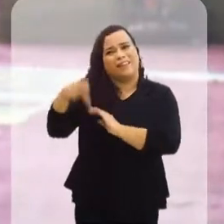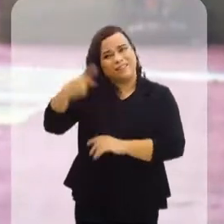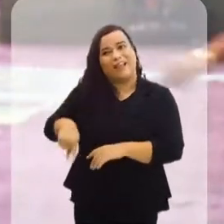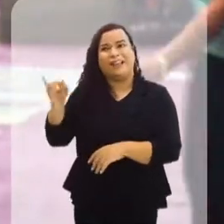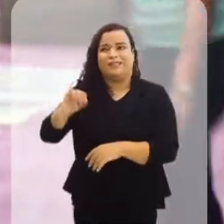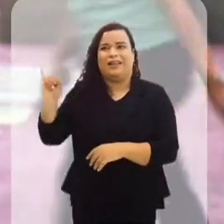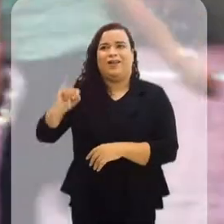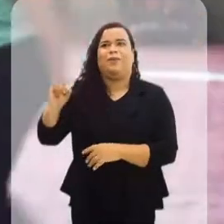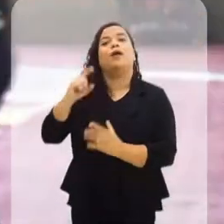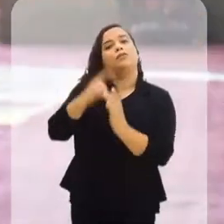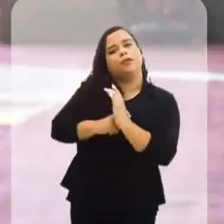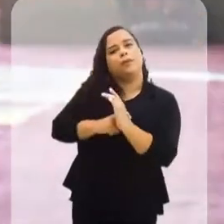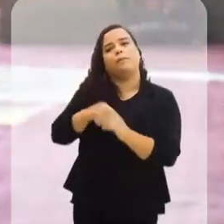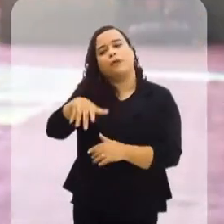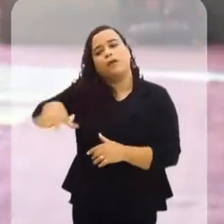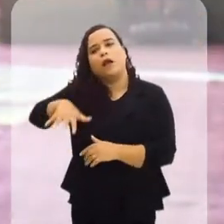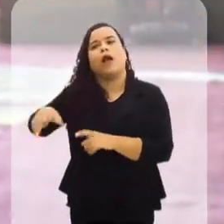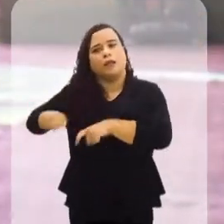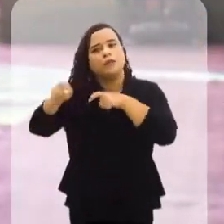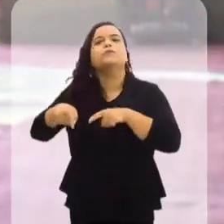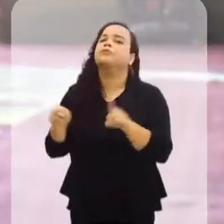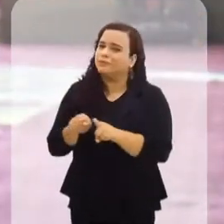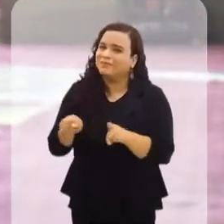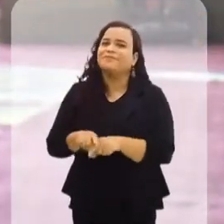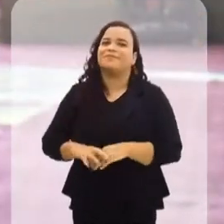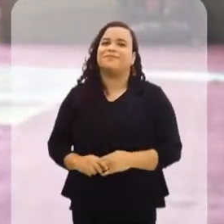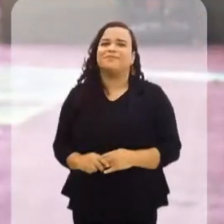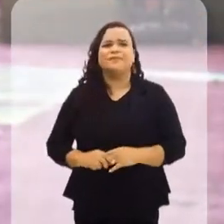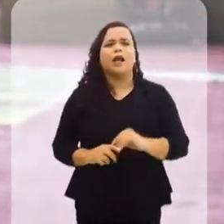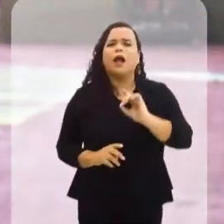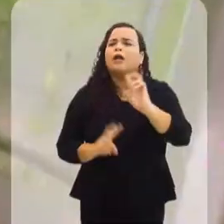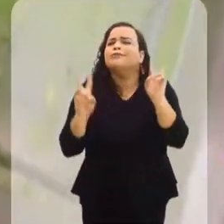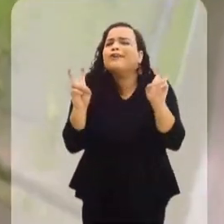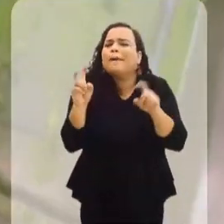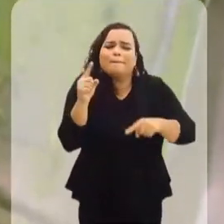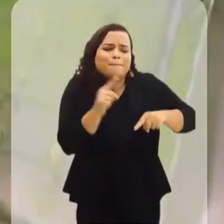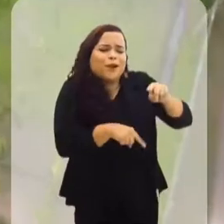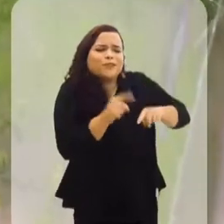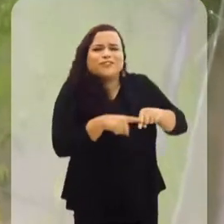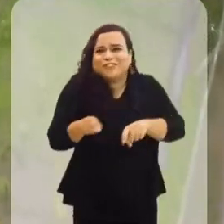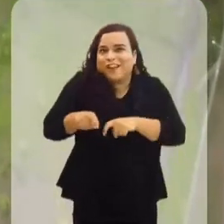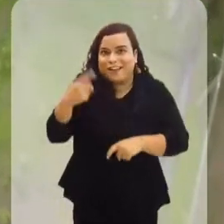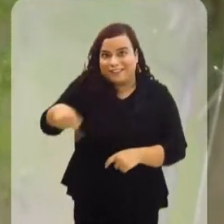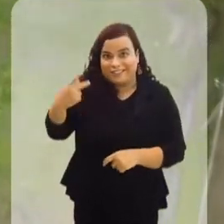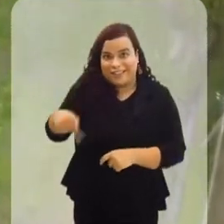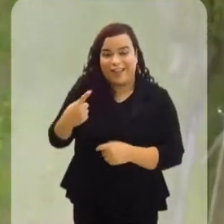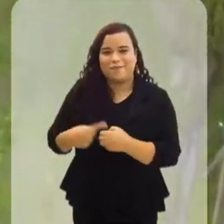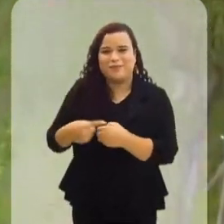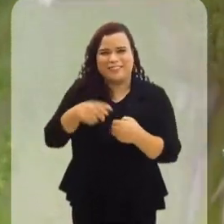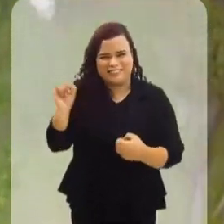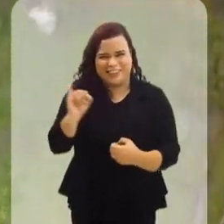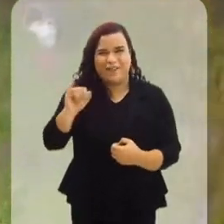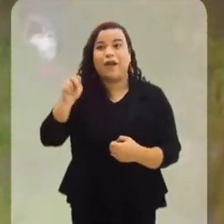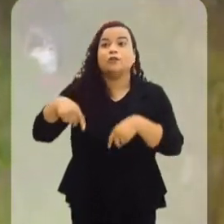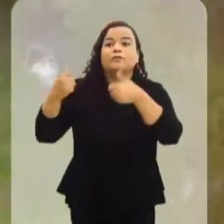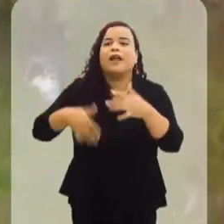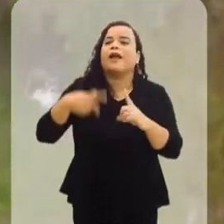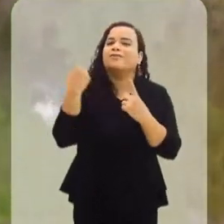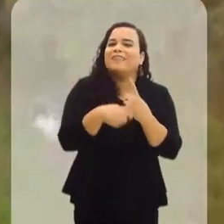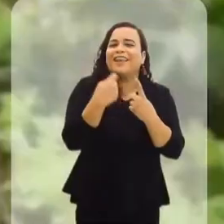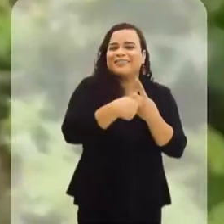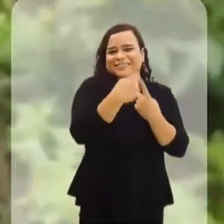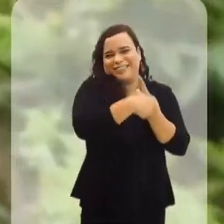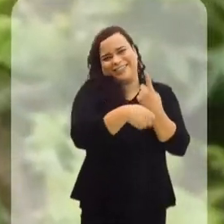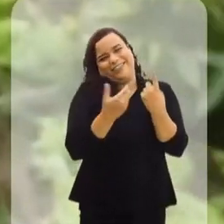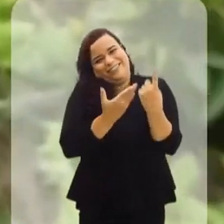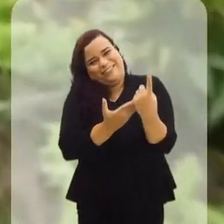disso, a economia de Itaguaí também depende da agricultura. E falar em produtos agrícolas do município de Itaguaí